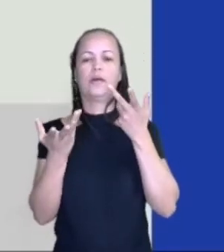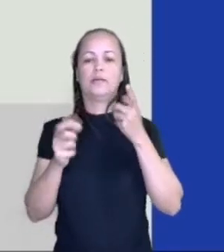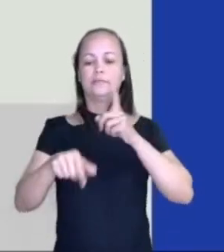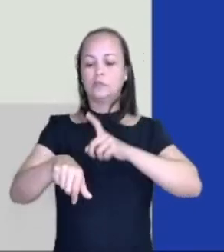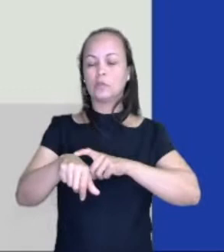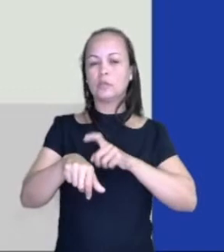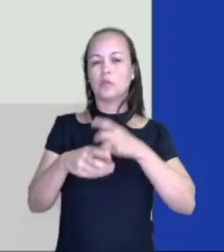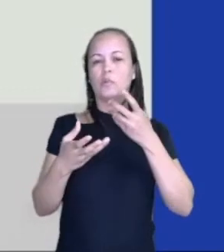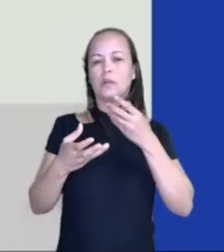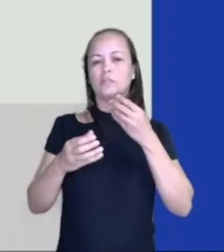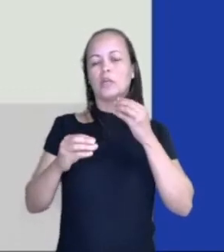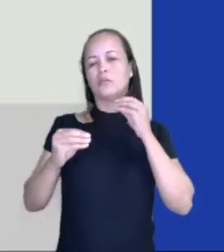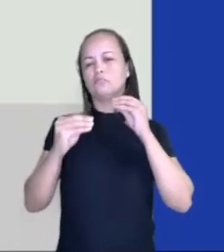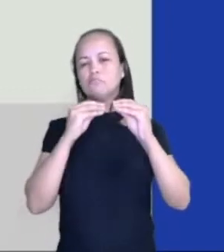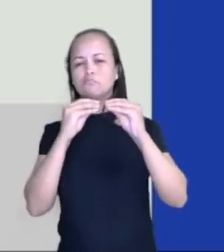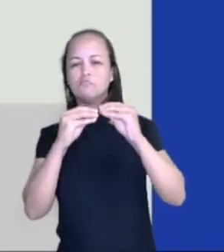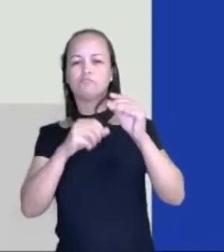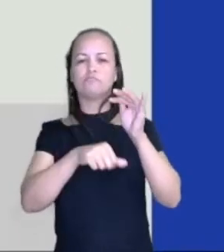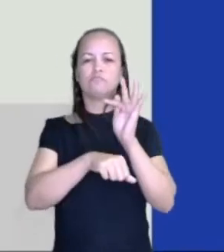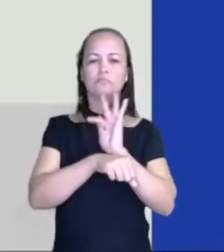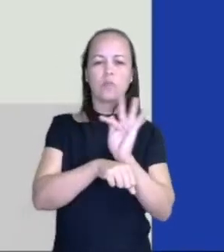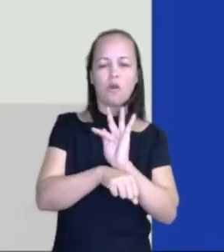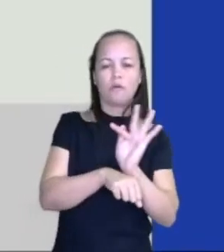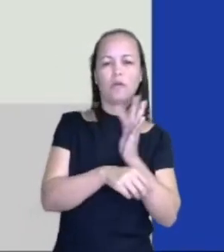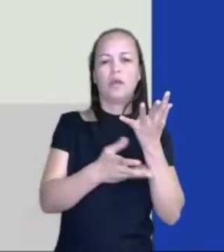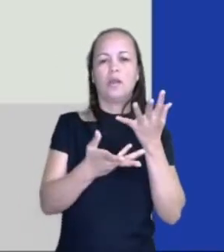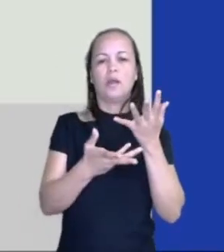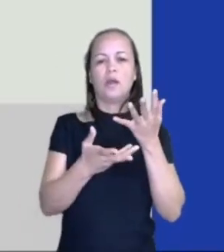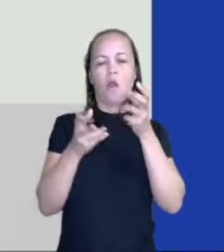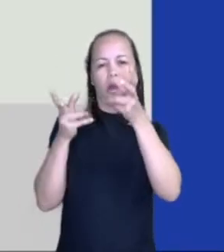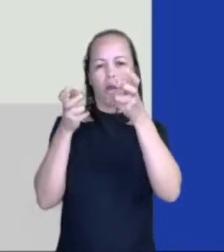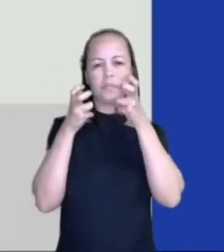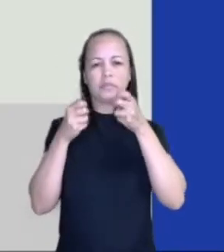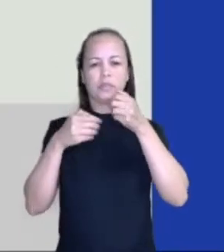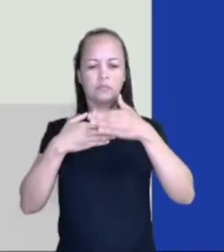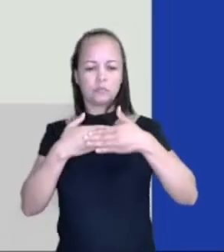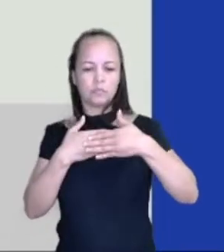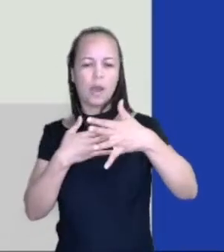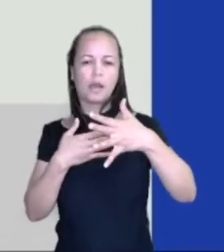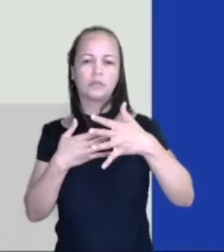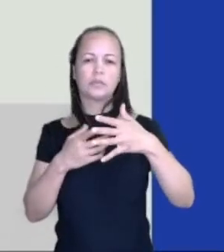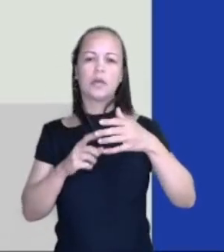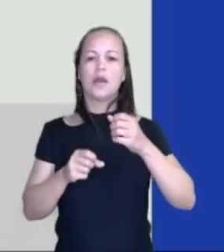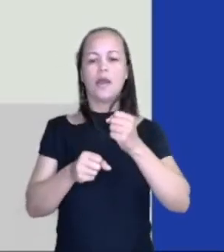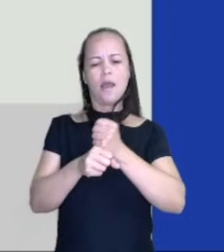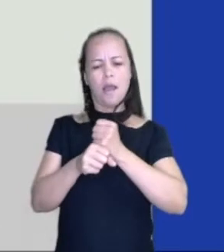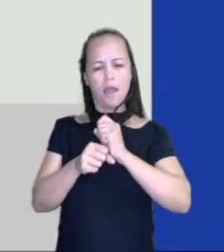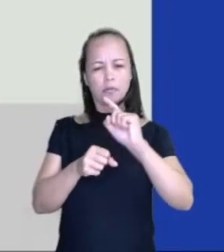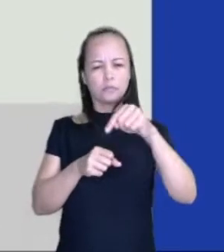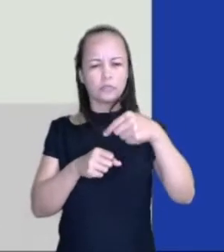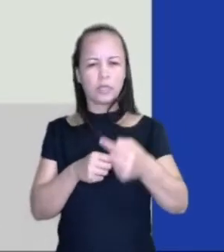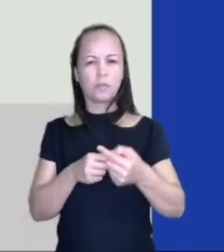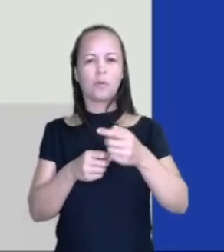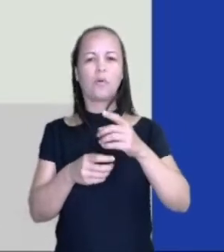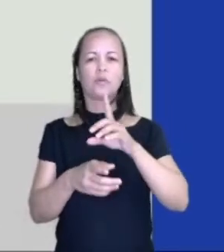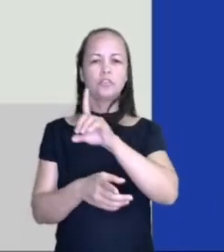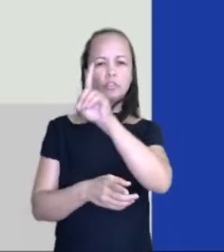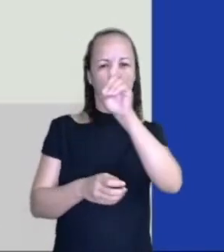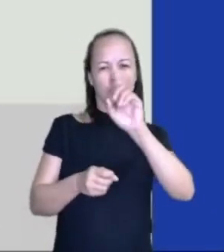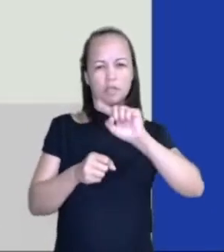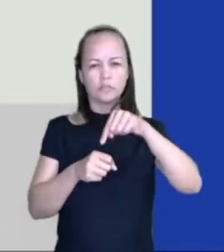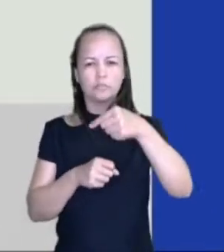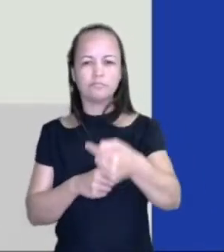em filmes, em novelas, você observa que sempre tem essa passagem de anos depois, dias depois.